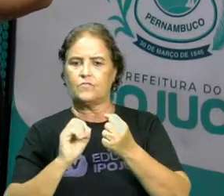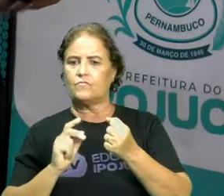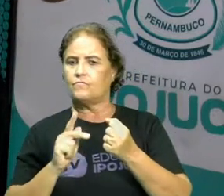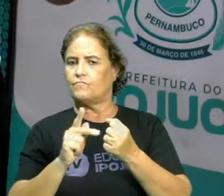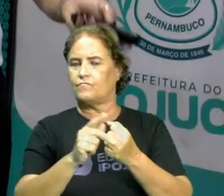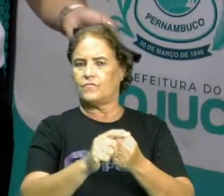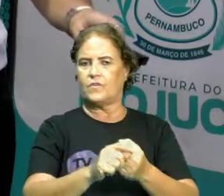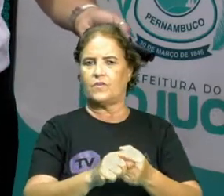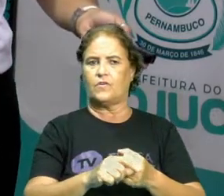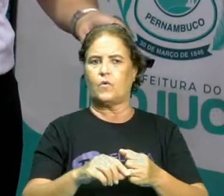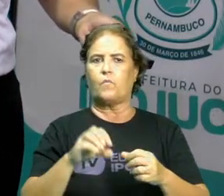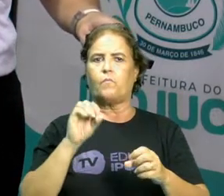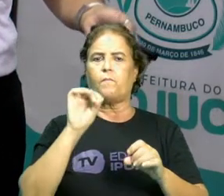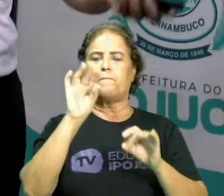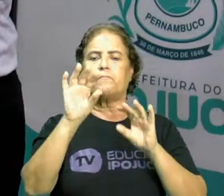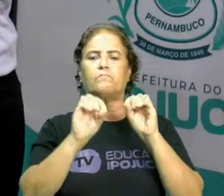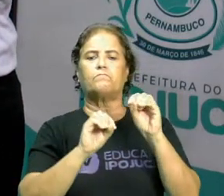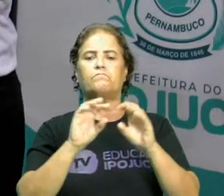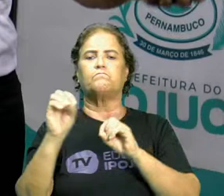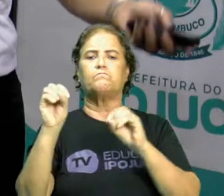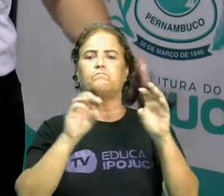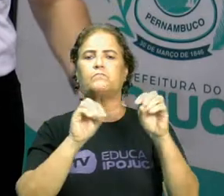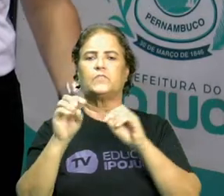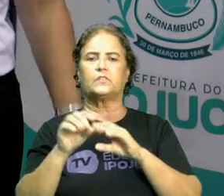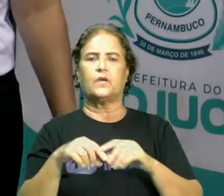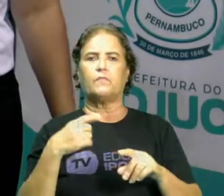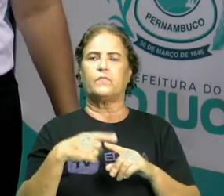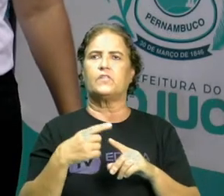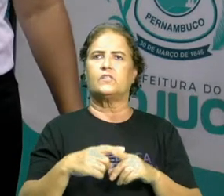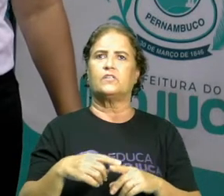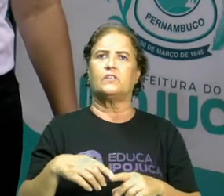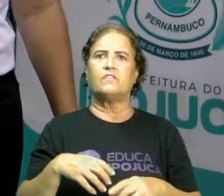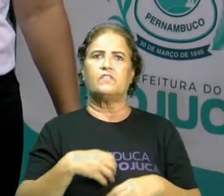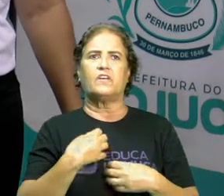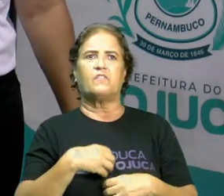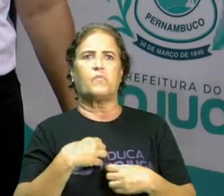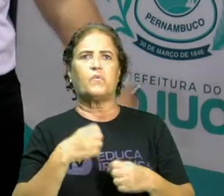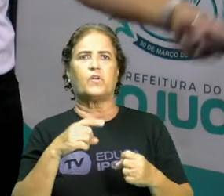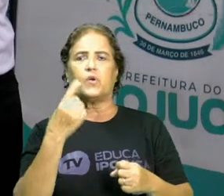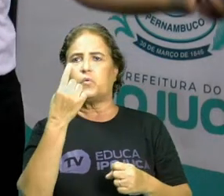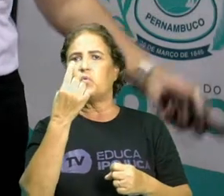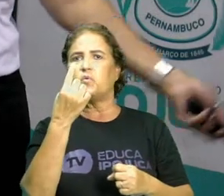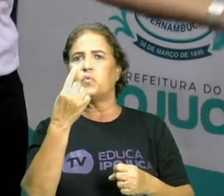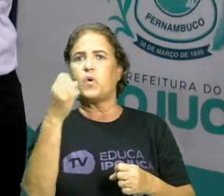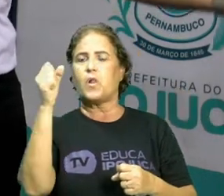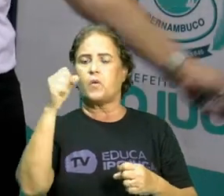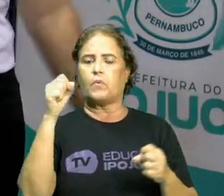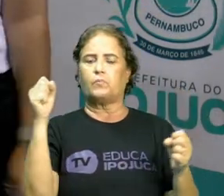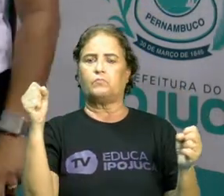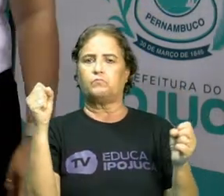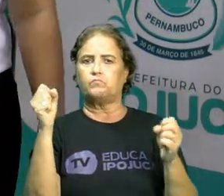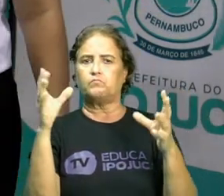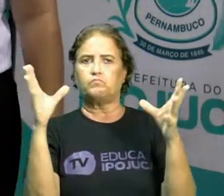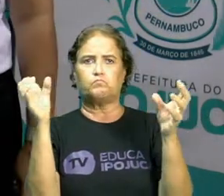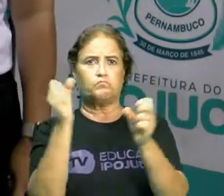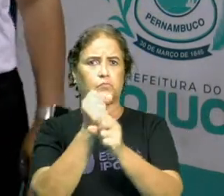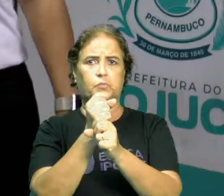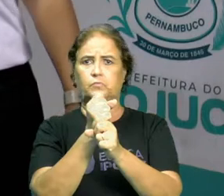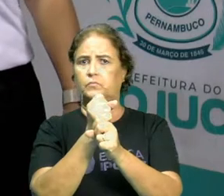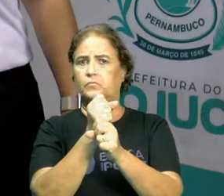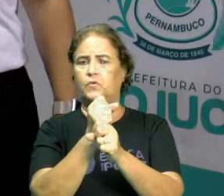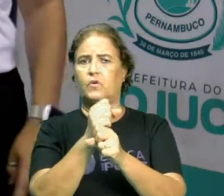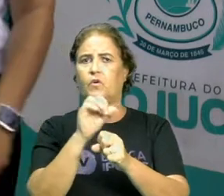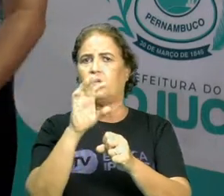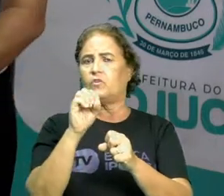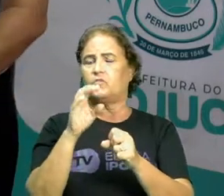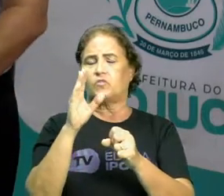-piscas. Quem já teve raiva porque uma lampadazinha do pisca-pisca queimou e o pisca-pisca deixou todo de funcionar? Ou